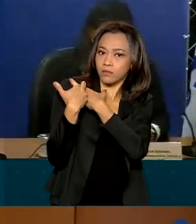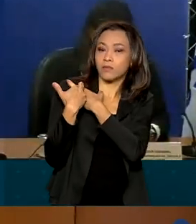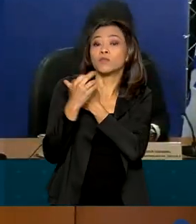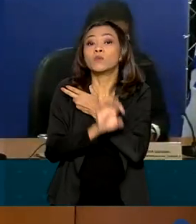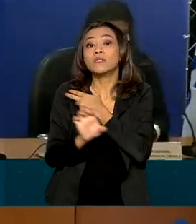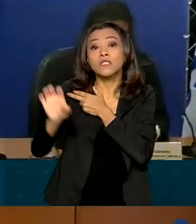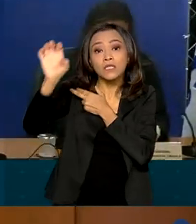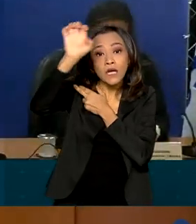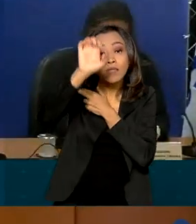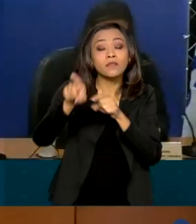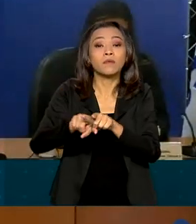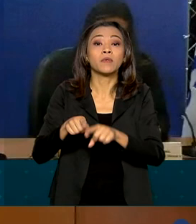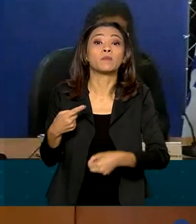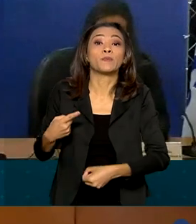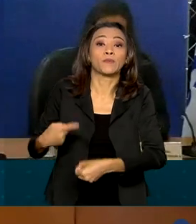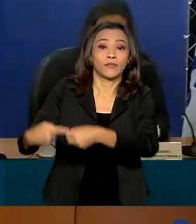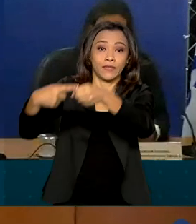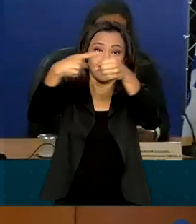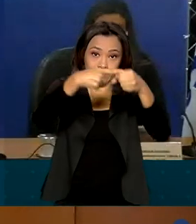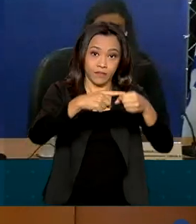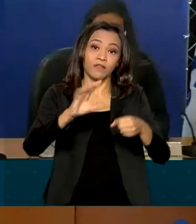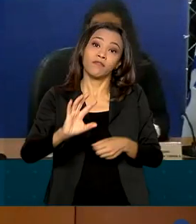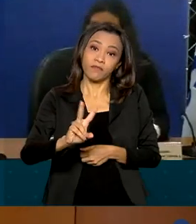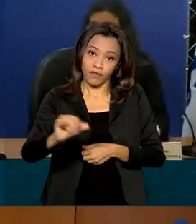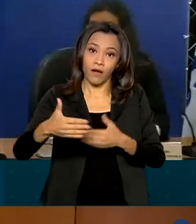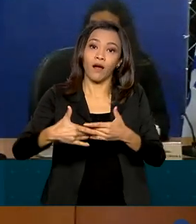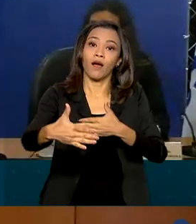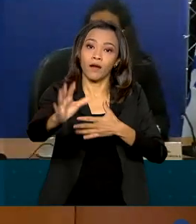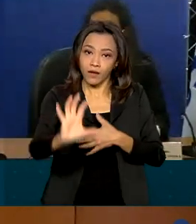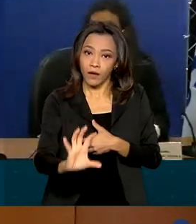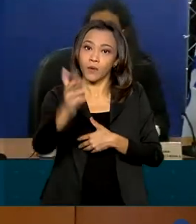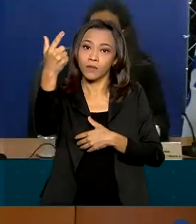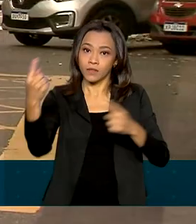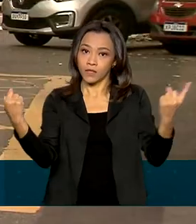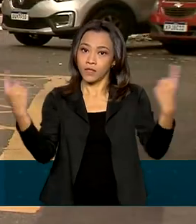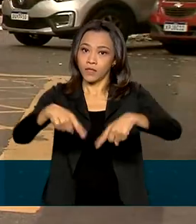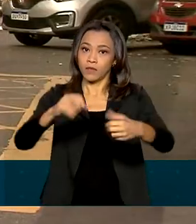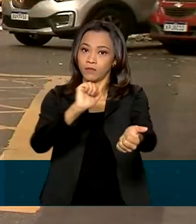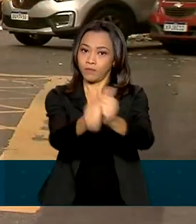estados e municípios onde acontecerá essa competição.